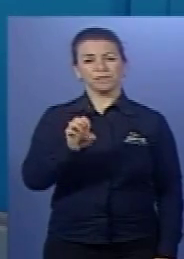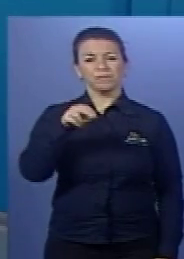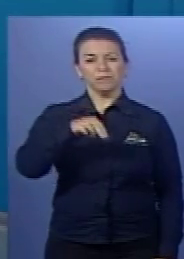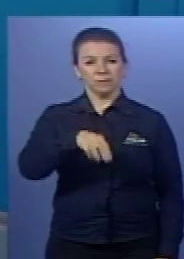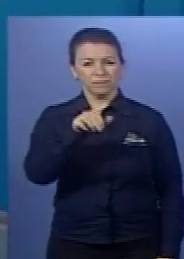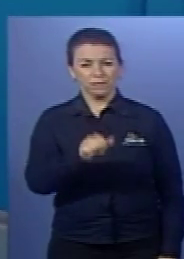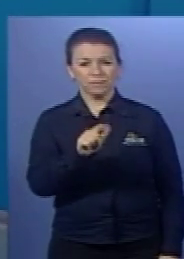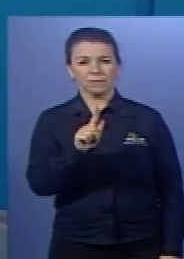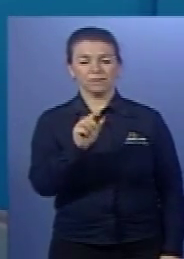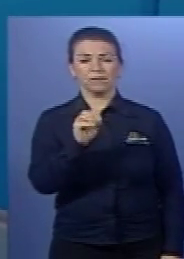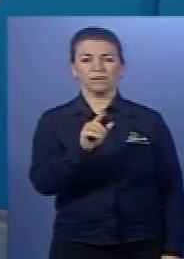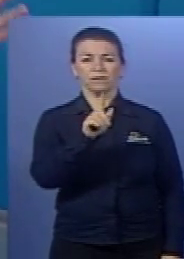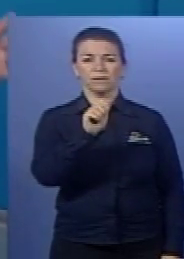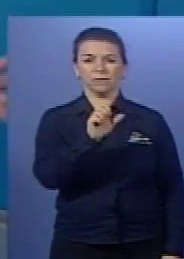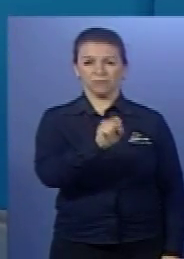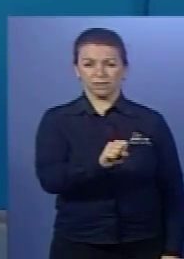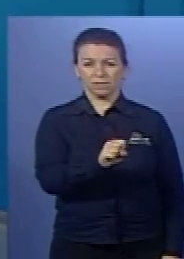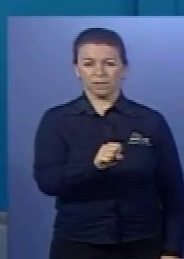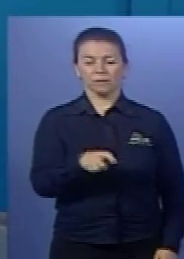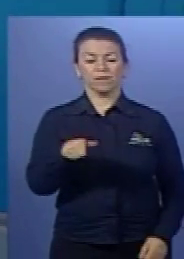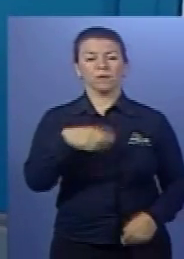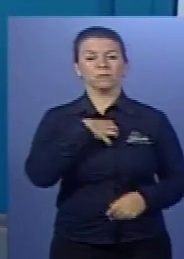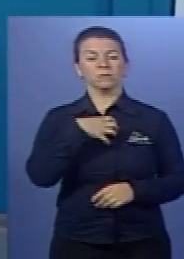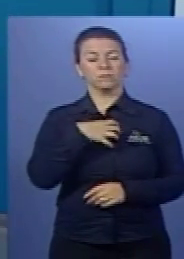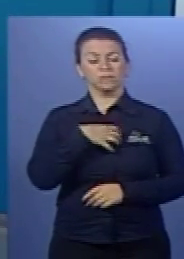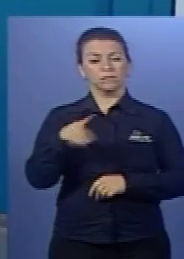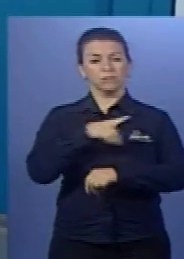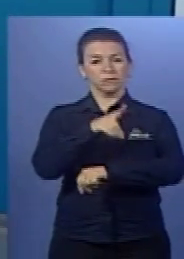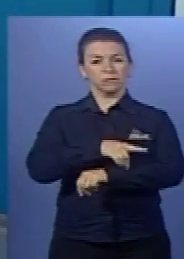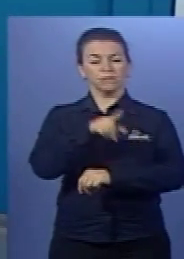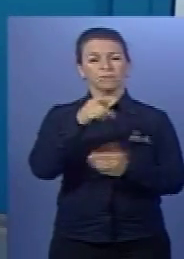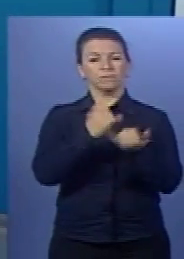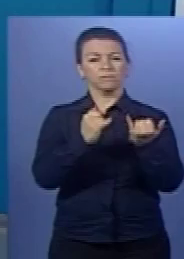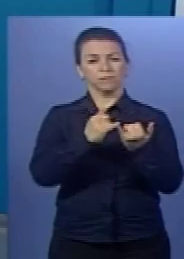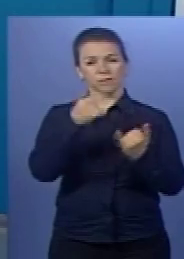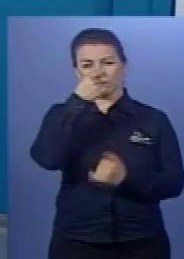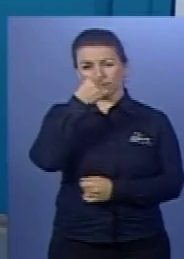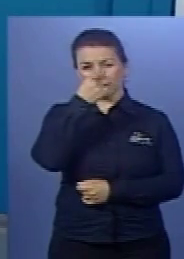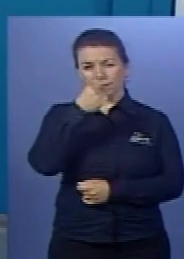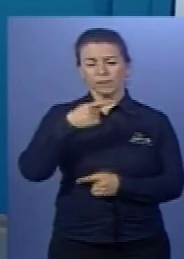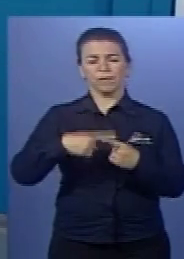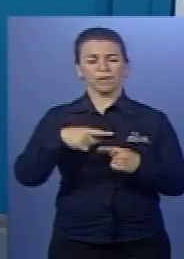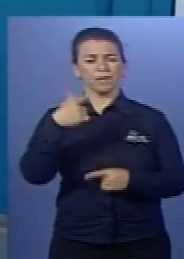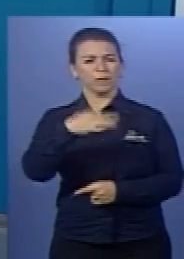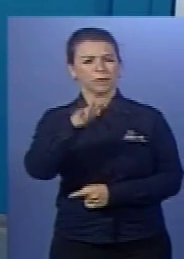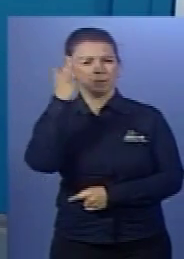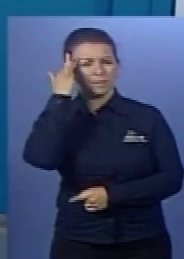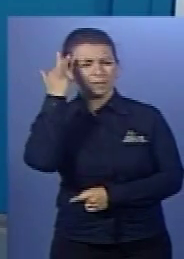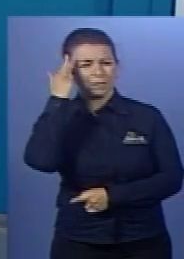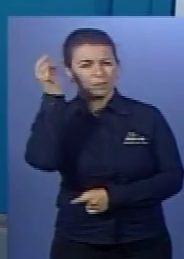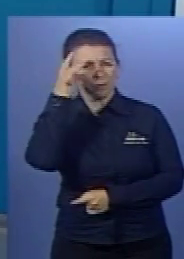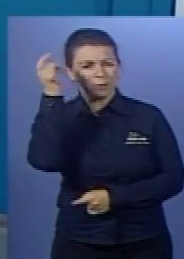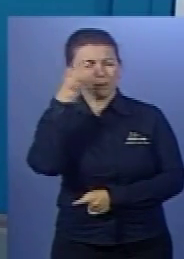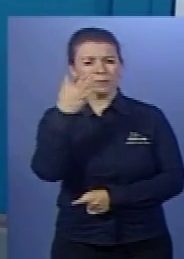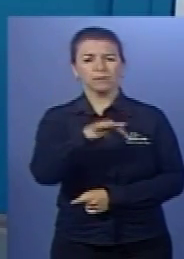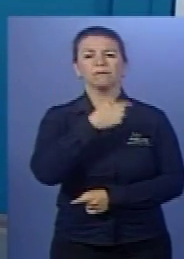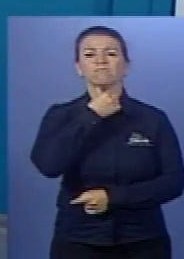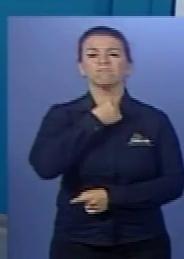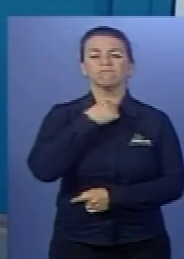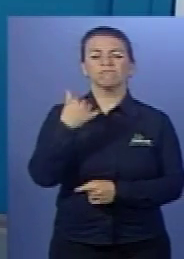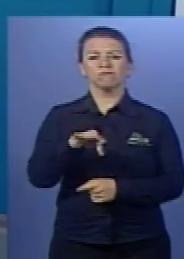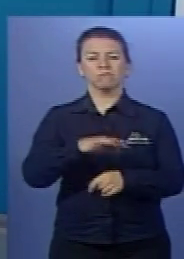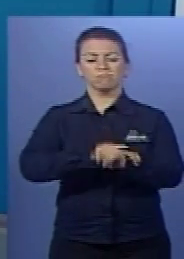no caso da dengue, lembre, os sintomas são parecidos com os sintomas da gripe. Dor de cabeça, dor de garganta, dor muscular,